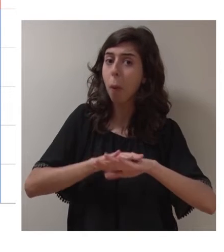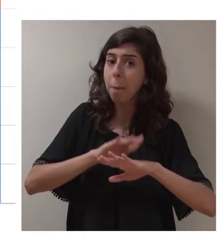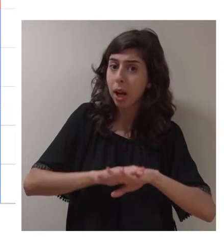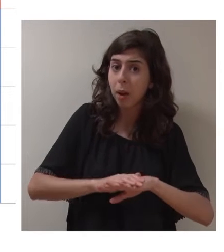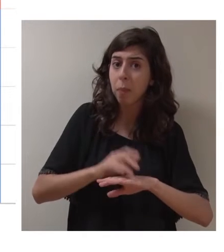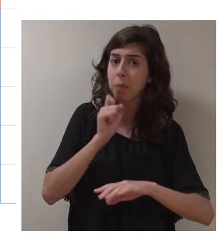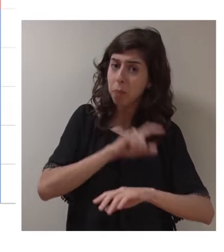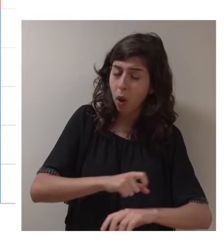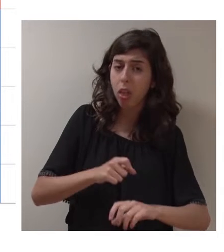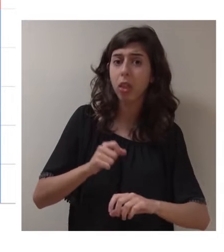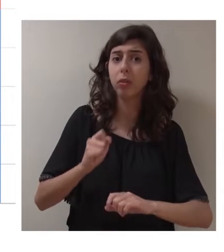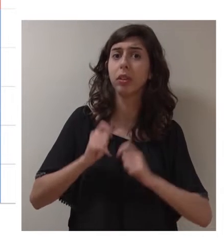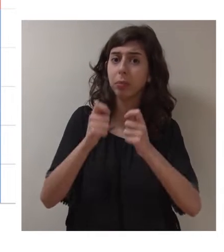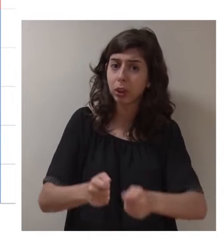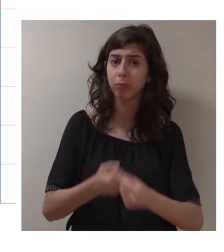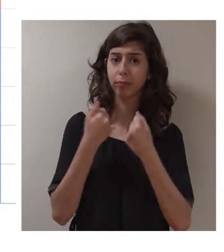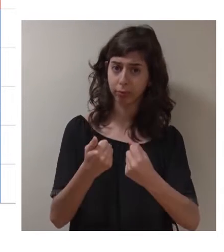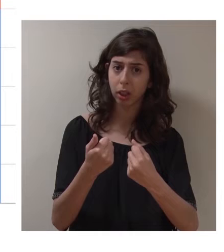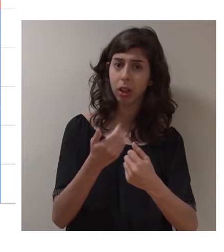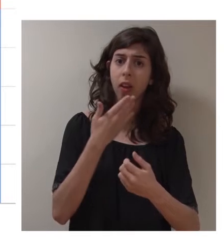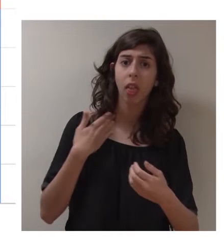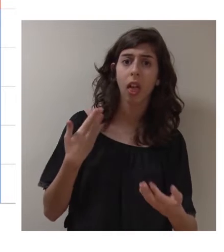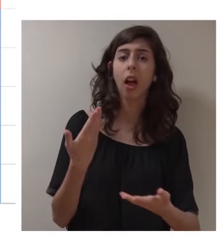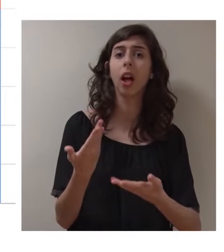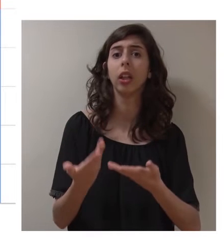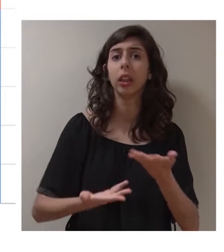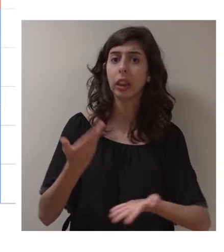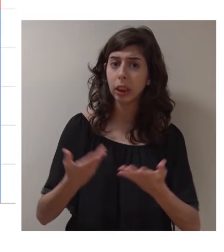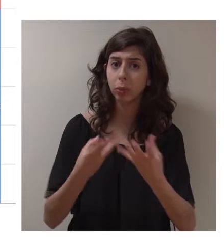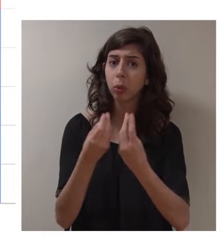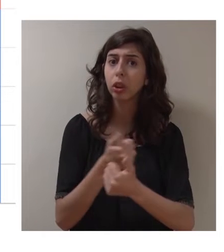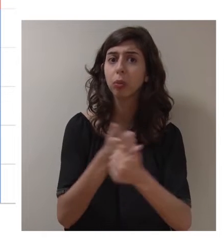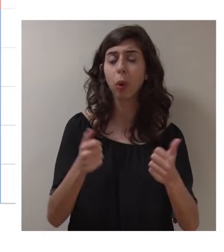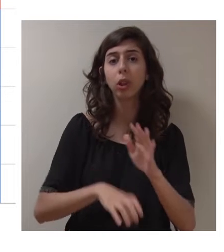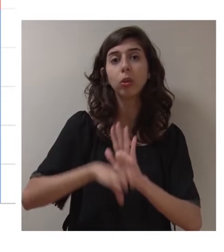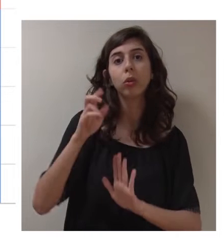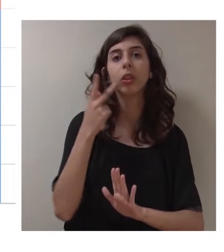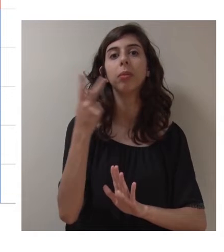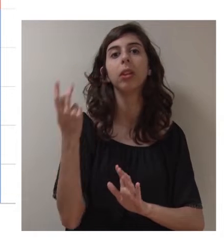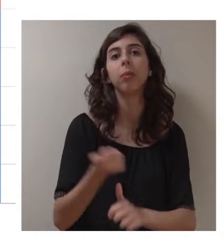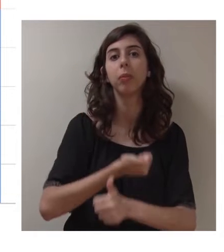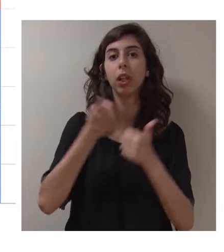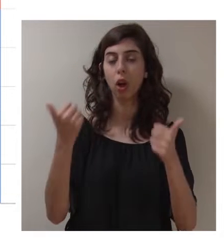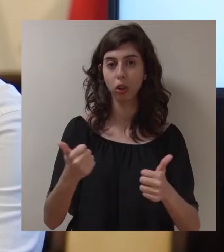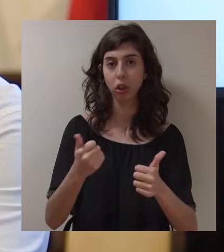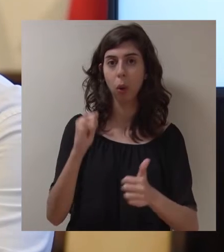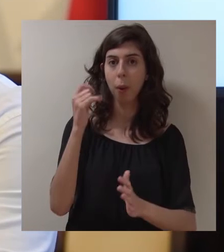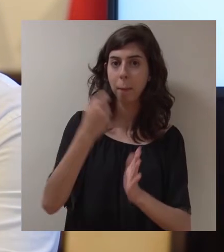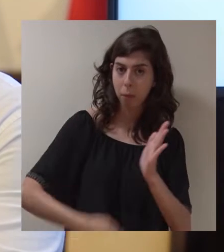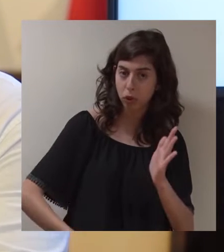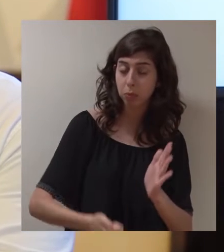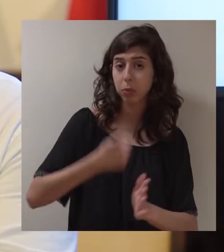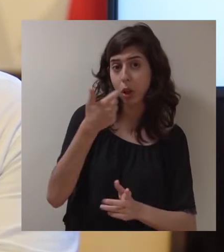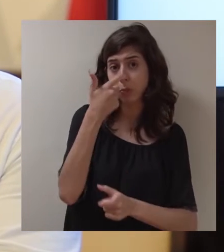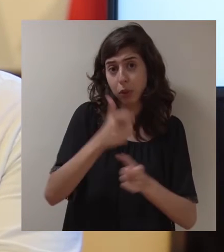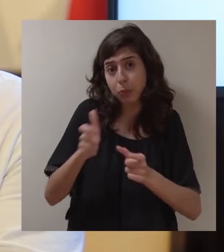investimento forte, sustentável, boas contas, e melhores condições de vida com impostos